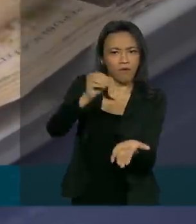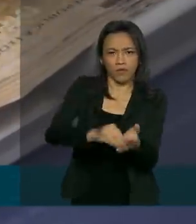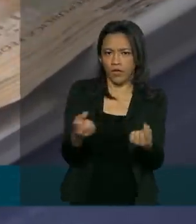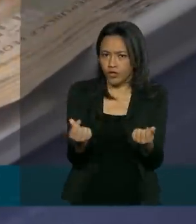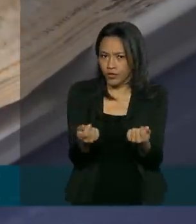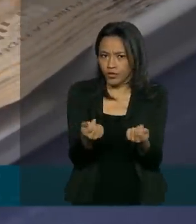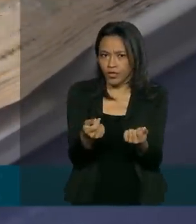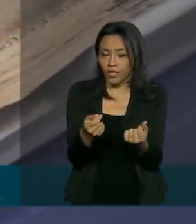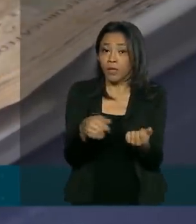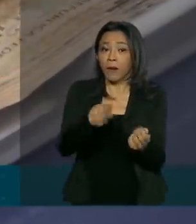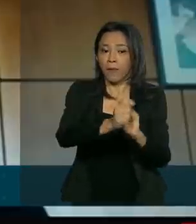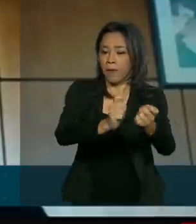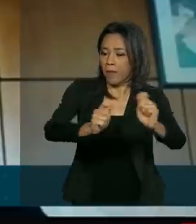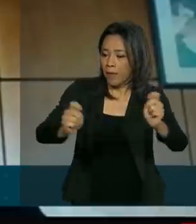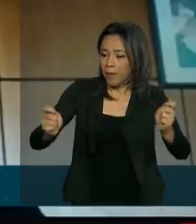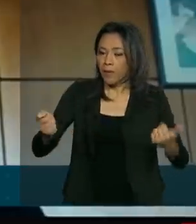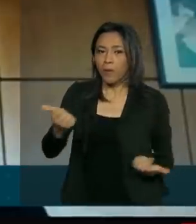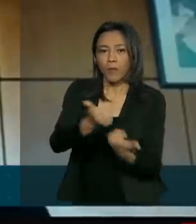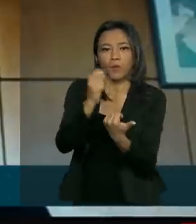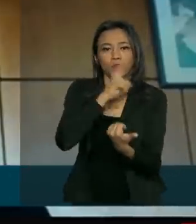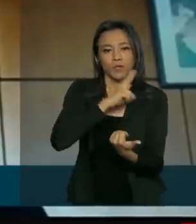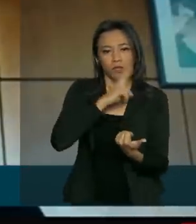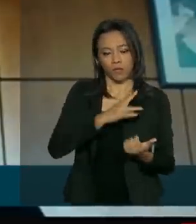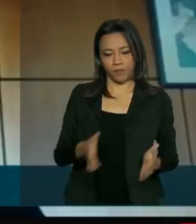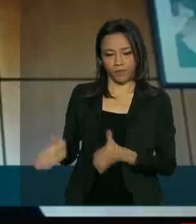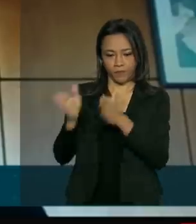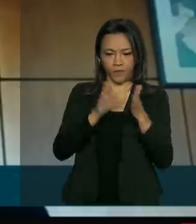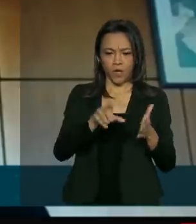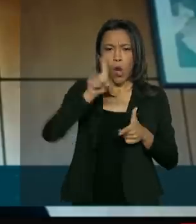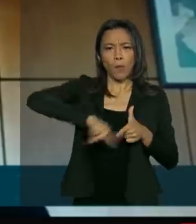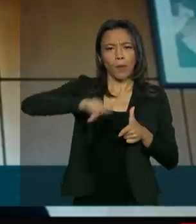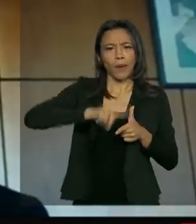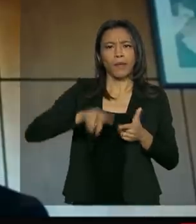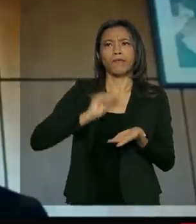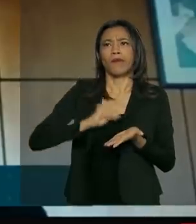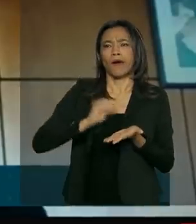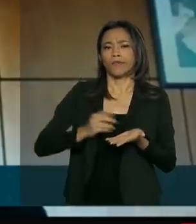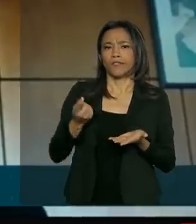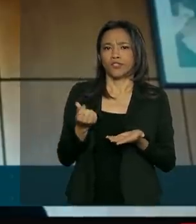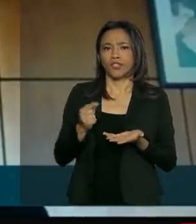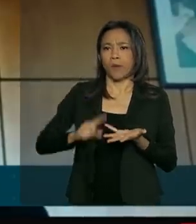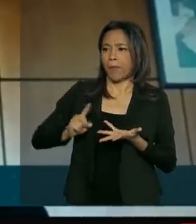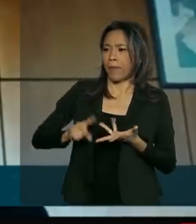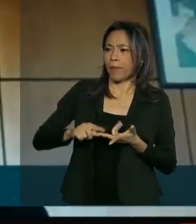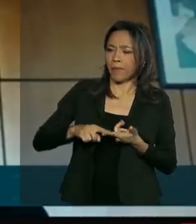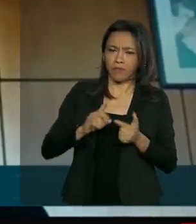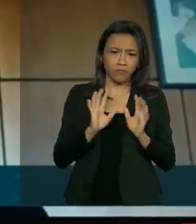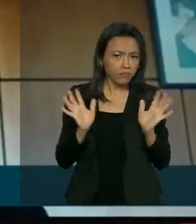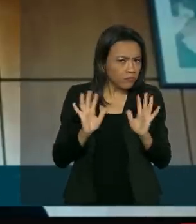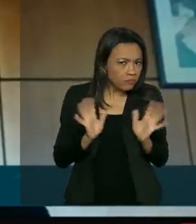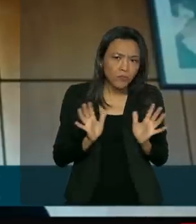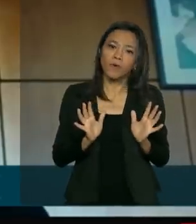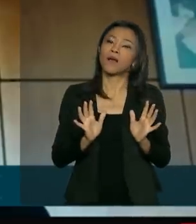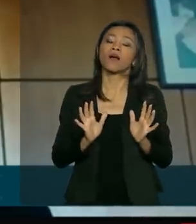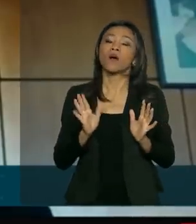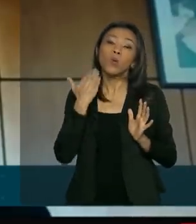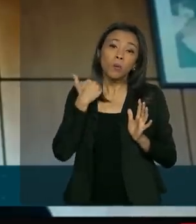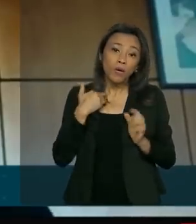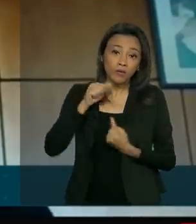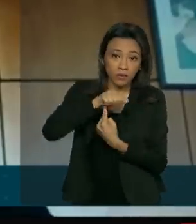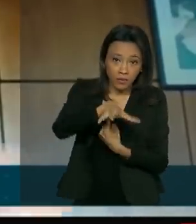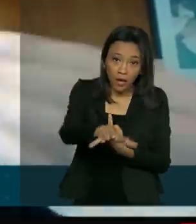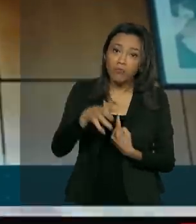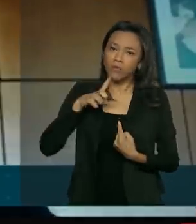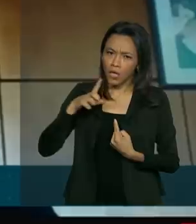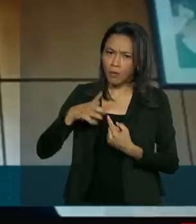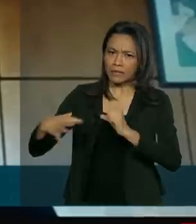pagar o auxílio emergencial. Não existe problema de falta de dinheiro em nenhum ATM, nenhum caixa, nem vai existir. O Banco Central trabalha com a margem